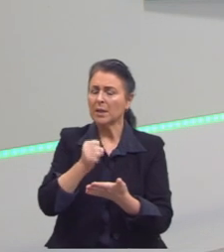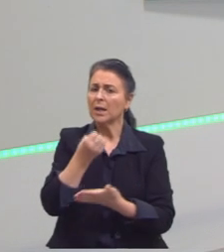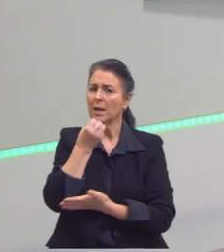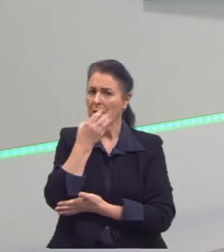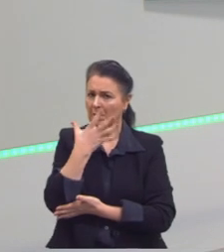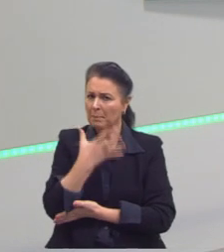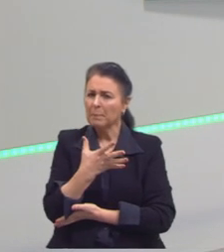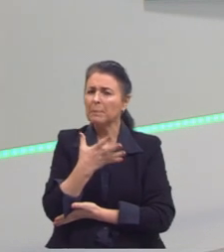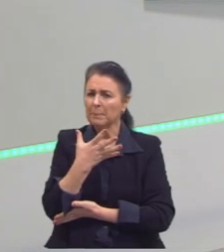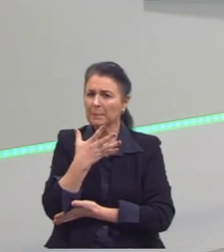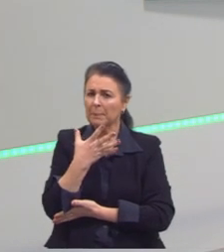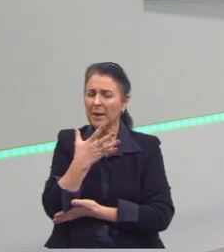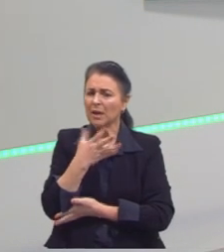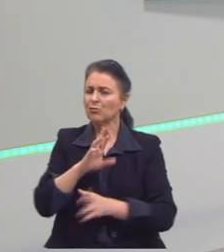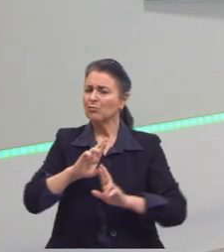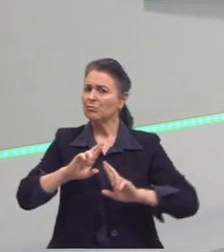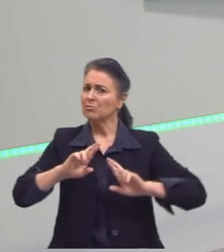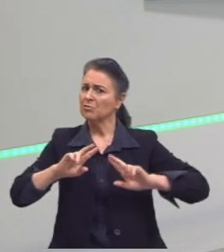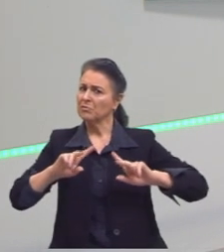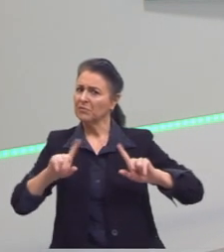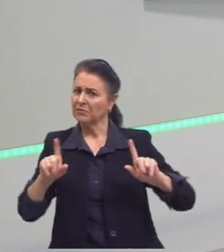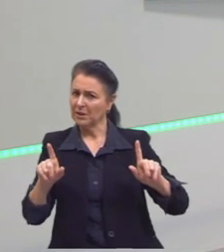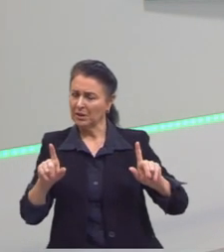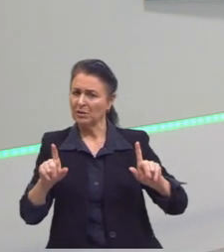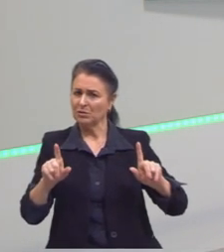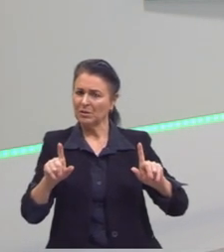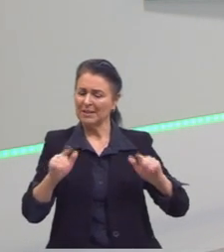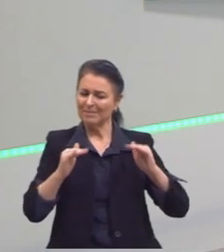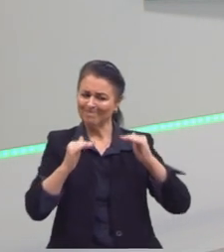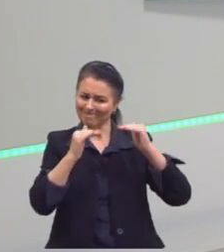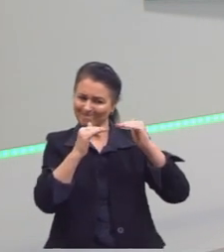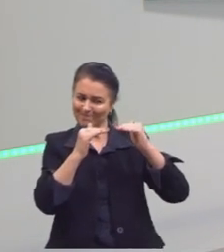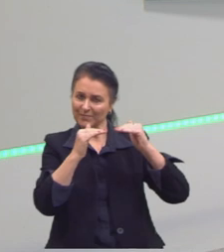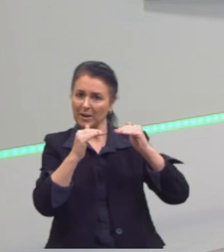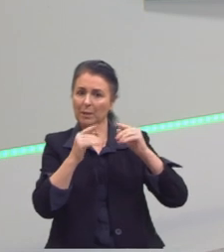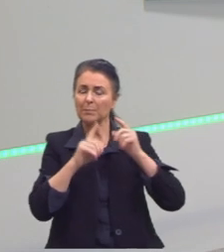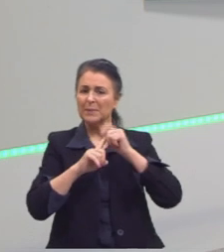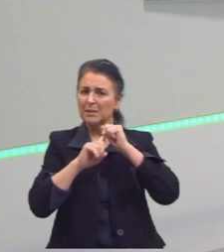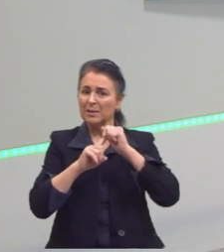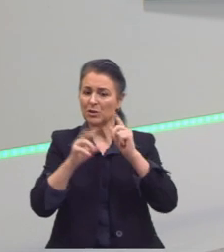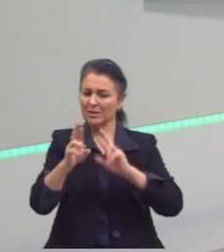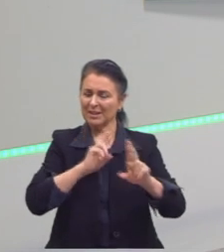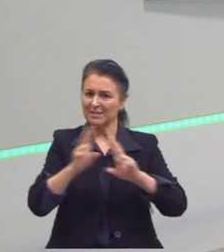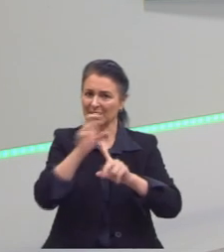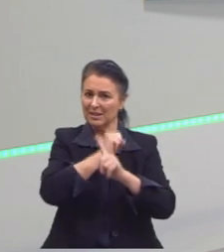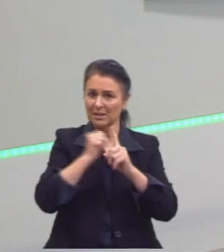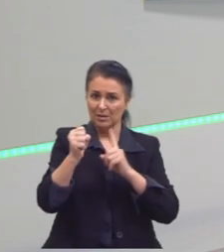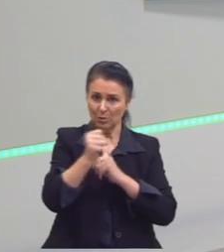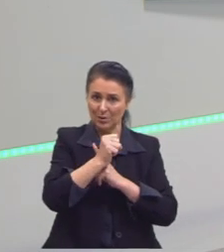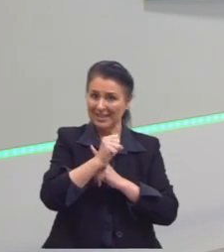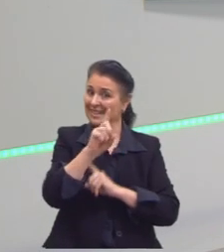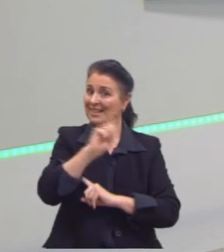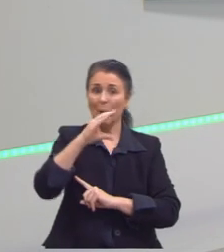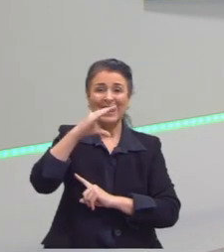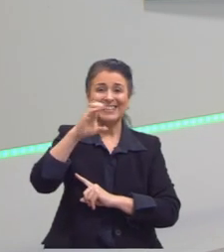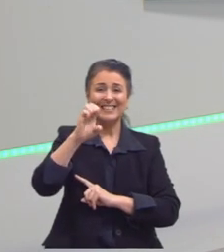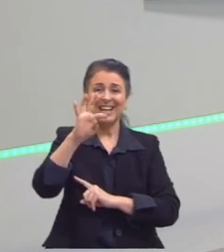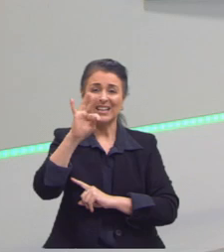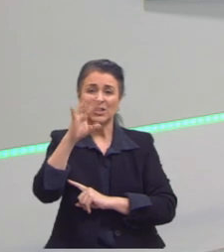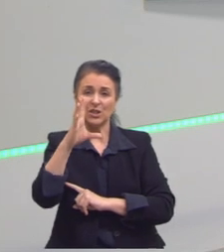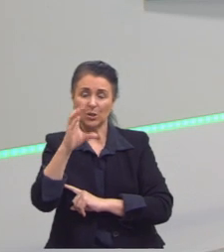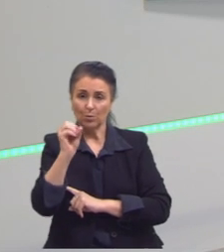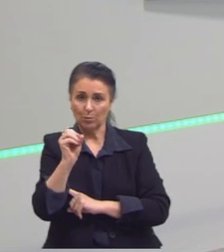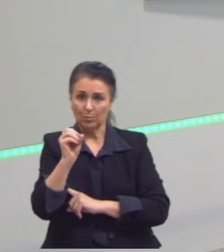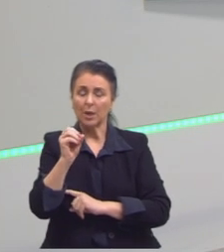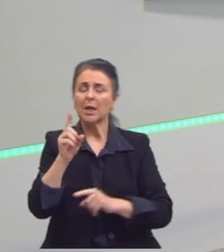diferente nesse nível. Principalmente sobre as relações sociais, ele não era cético, ele era um cara que criticava,